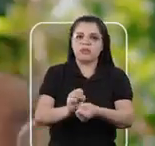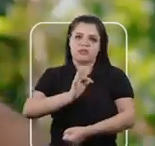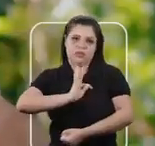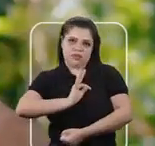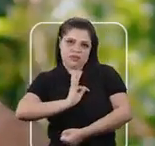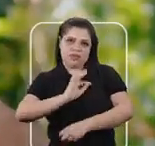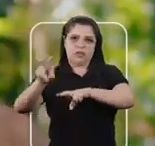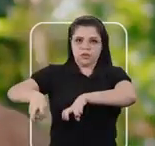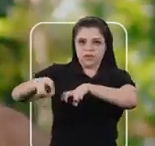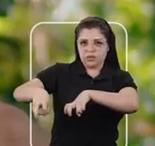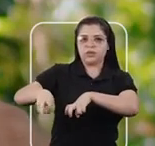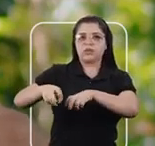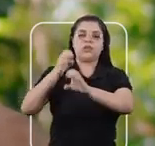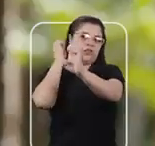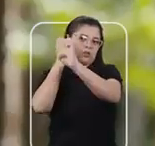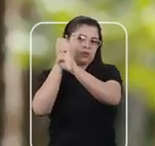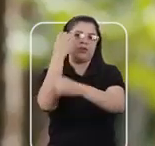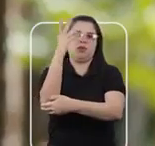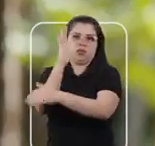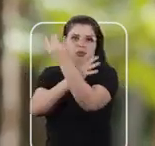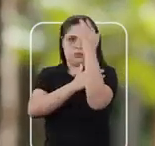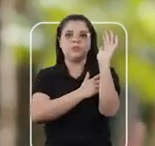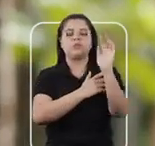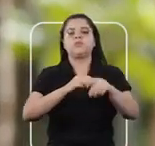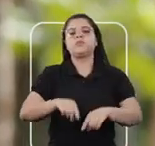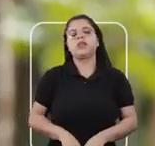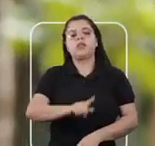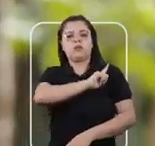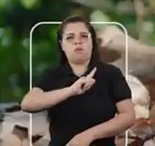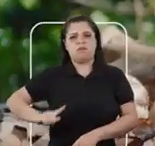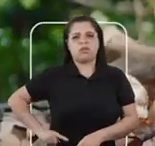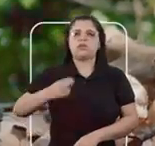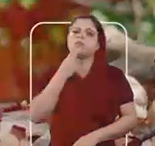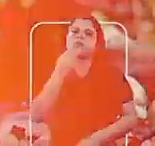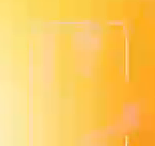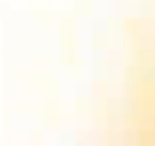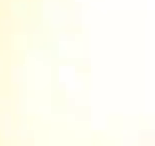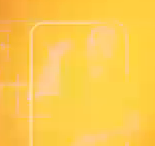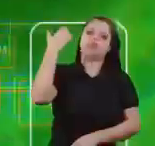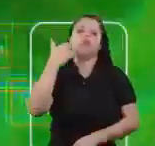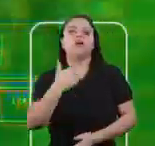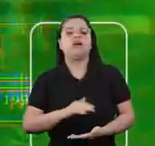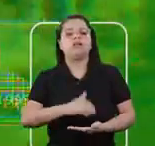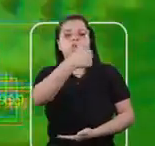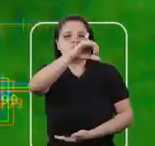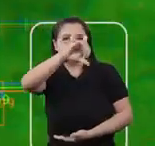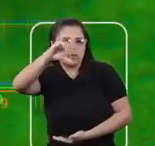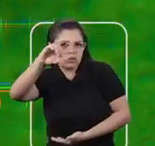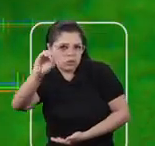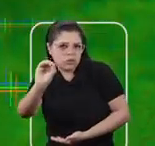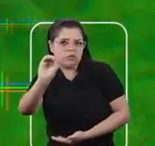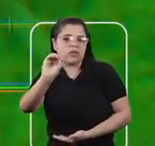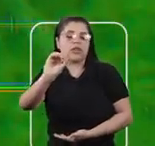me fez ser técnico agrícola e engenheiro florestal. Quando eu assumi o governo do estado, em 1999, nós tínhamos um propósito